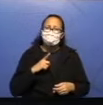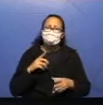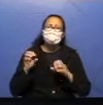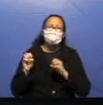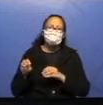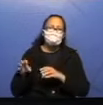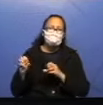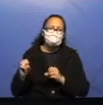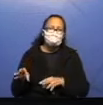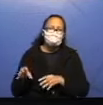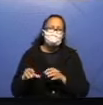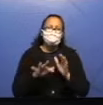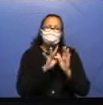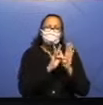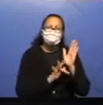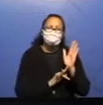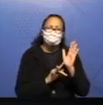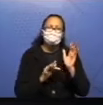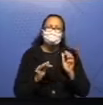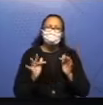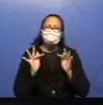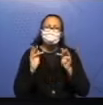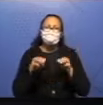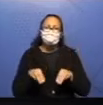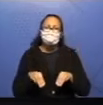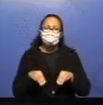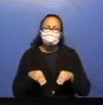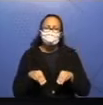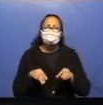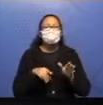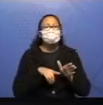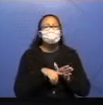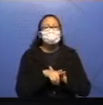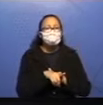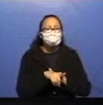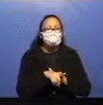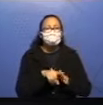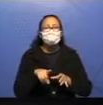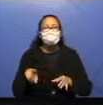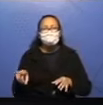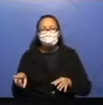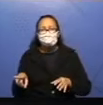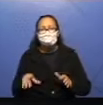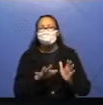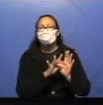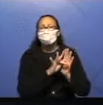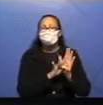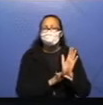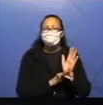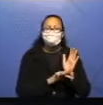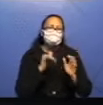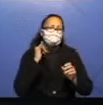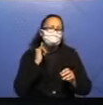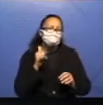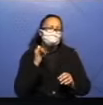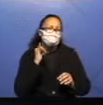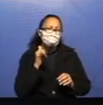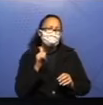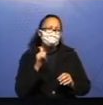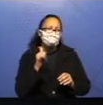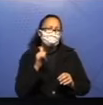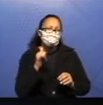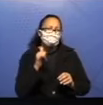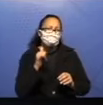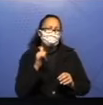conhecem, já trabalharam nos outros anos. Mas eu pergunto para vocês, a cigarra e a formiga é uma narrativa que fala